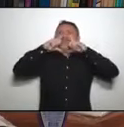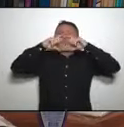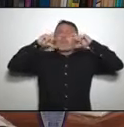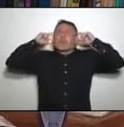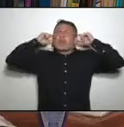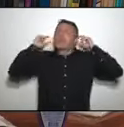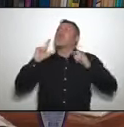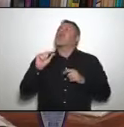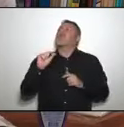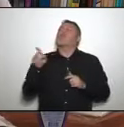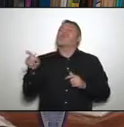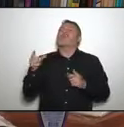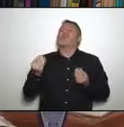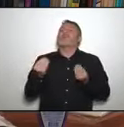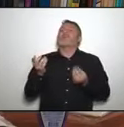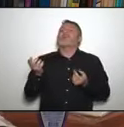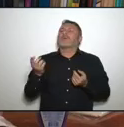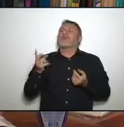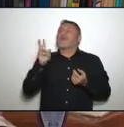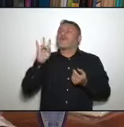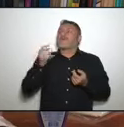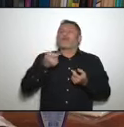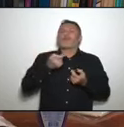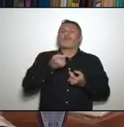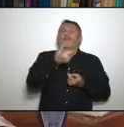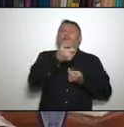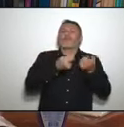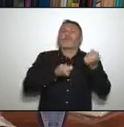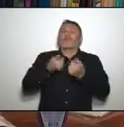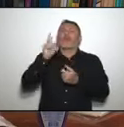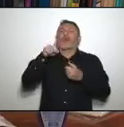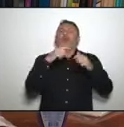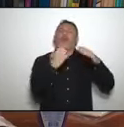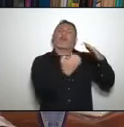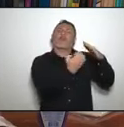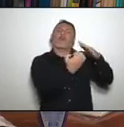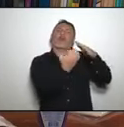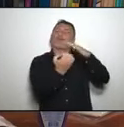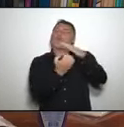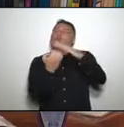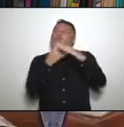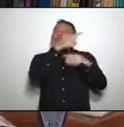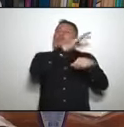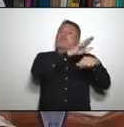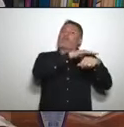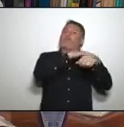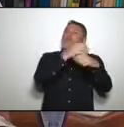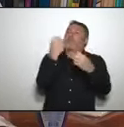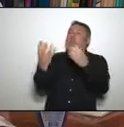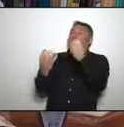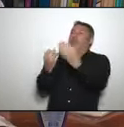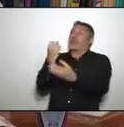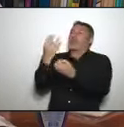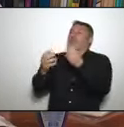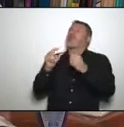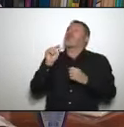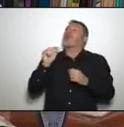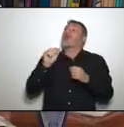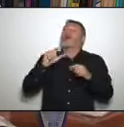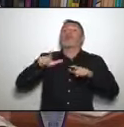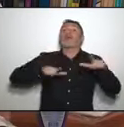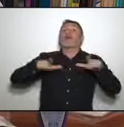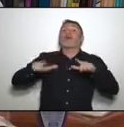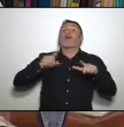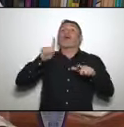hoje começaram a ser entregue às empresas que vão distribuir para os trabalhadores do